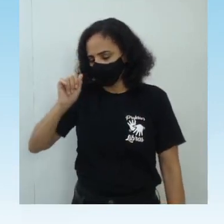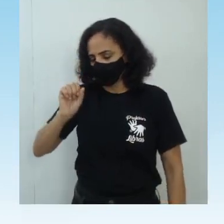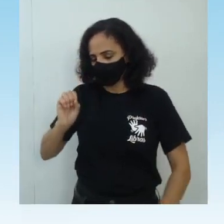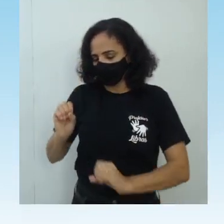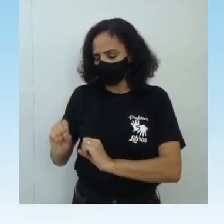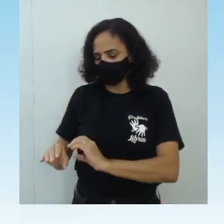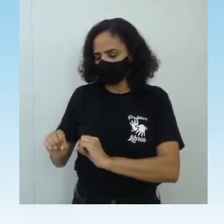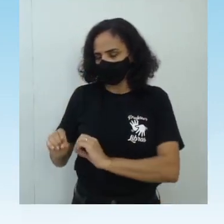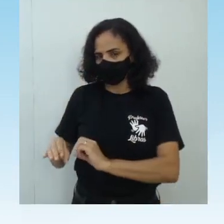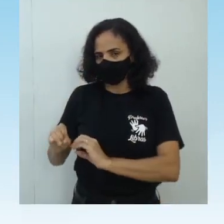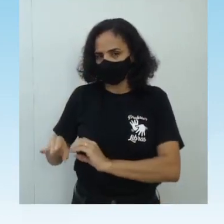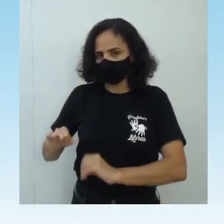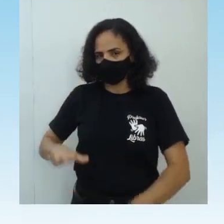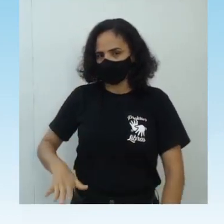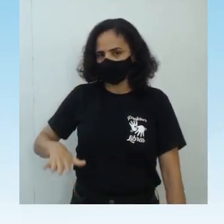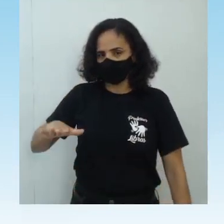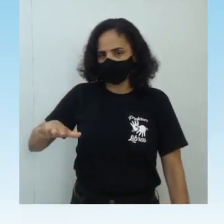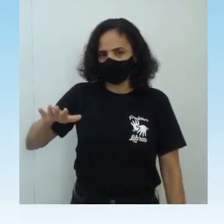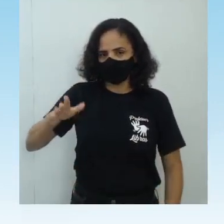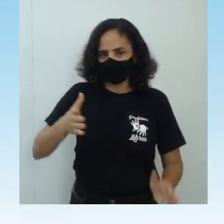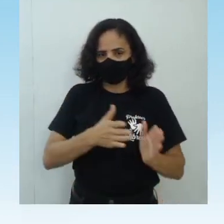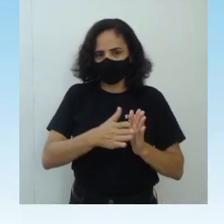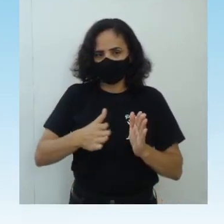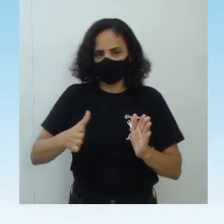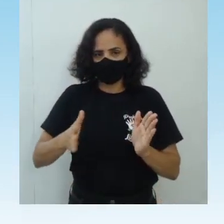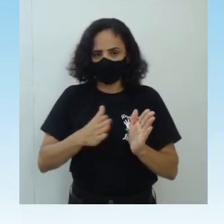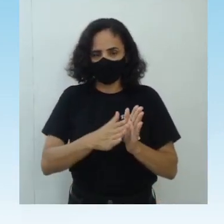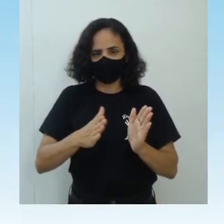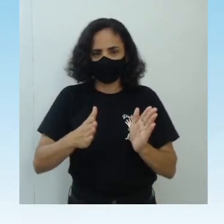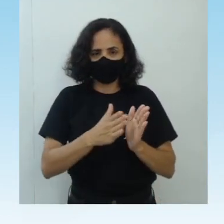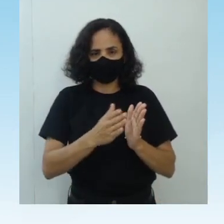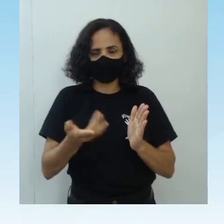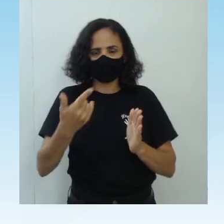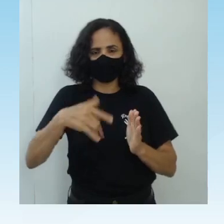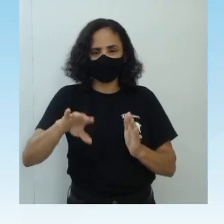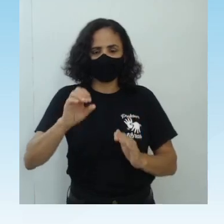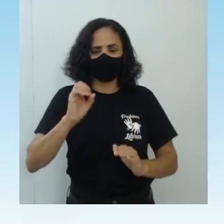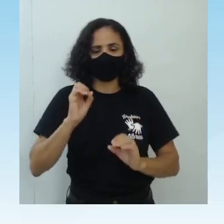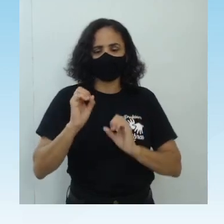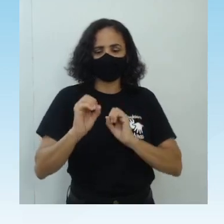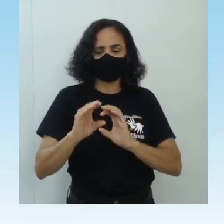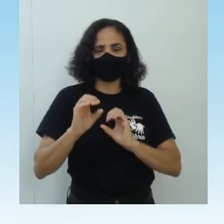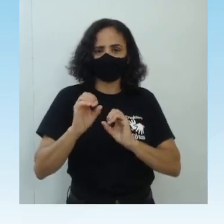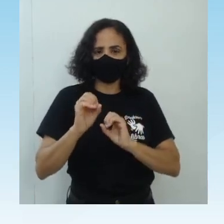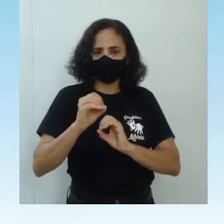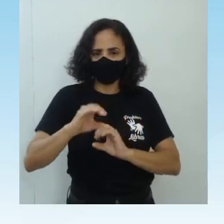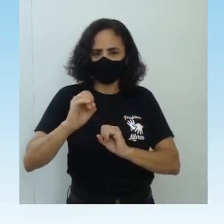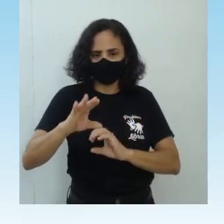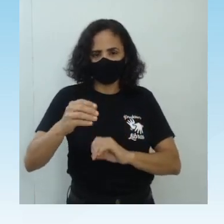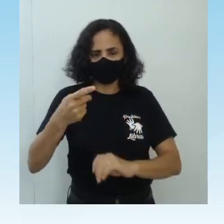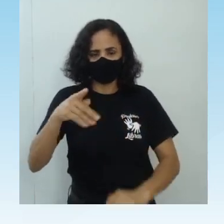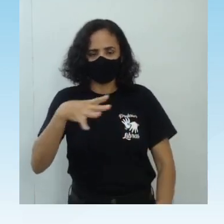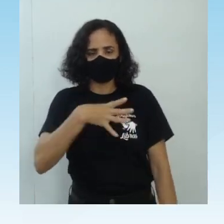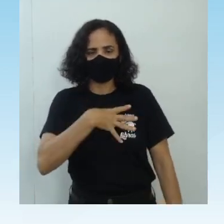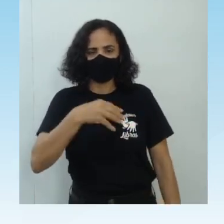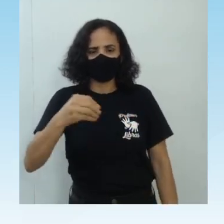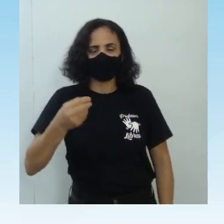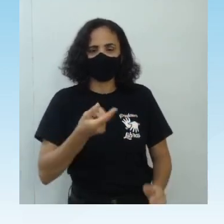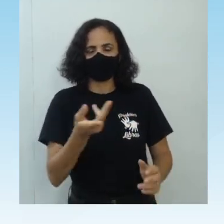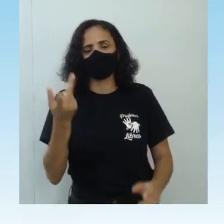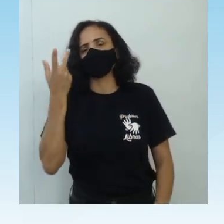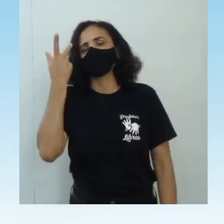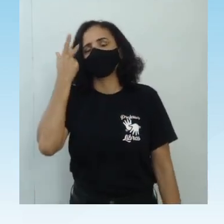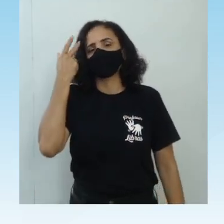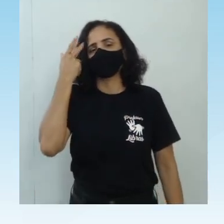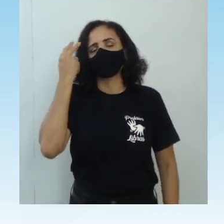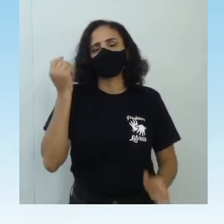professora aqui de Libras, que é mãe, deve fazer a mesma coisa aí com o seu filho, né? Acho que a sua mãe também faz isso. Normalmente,